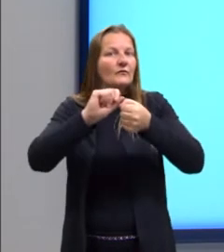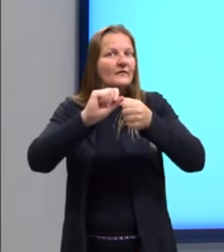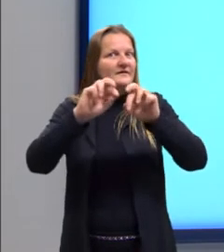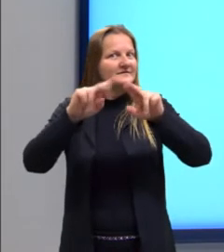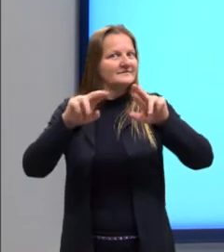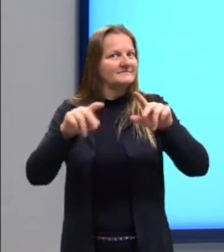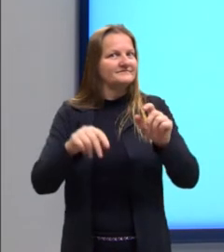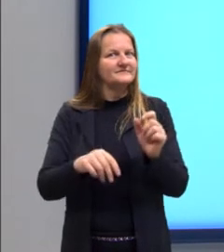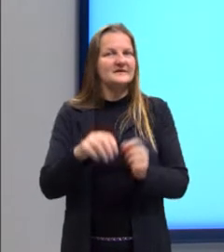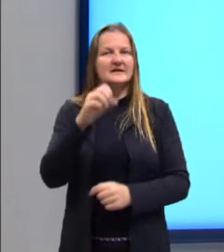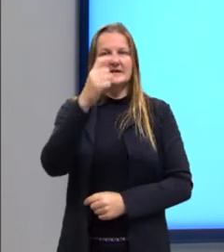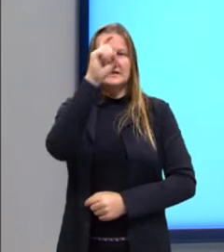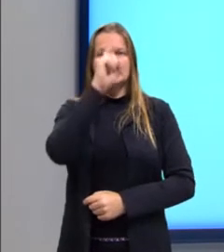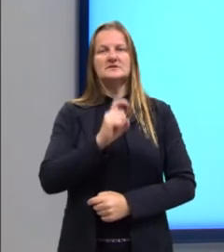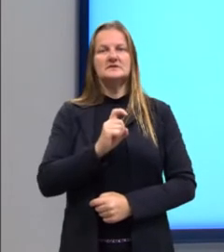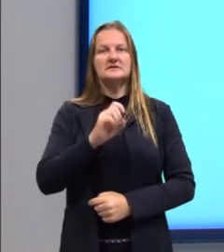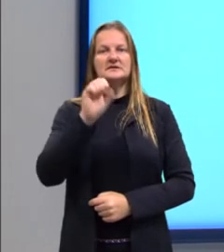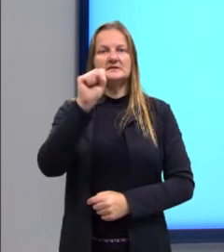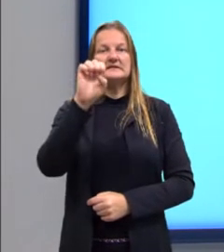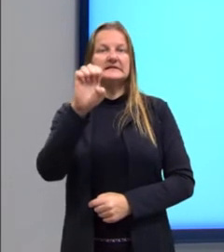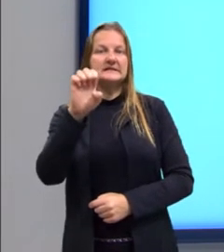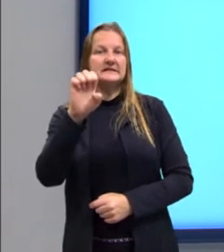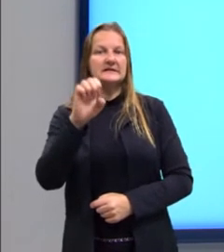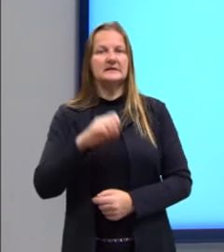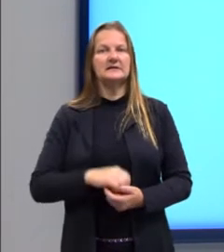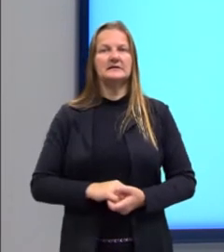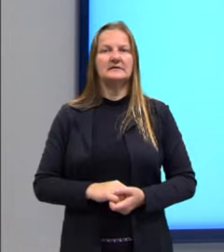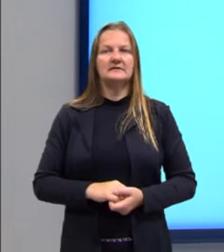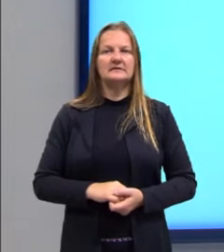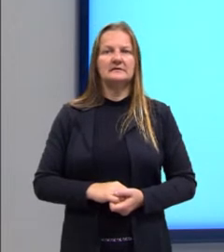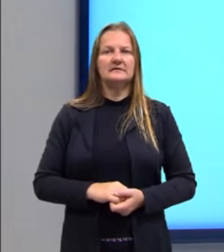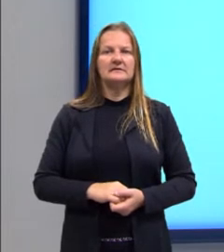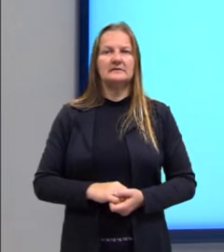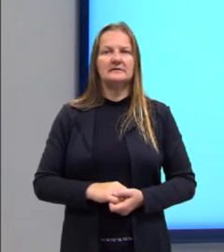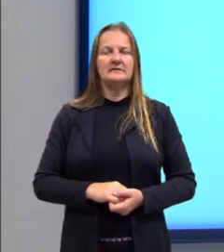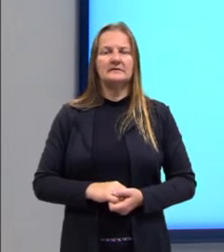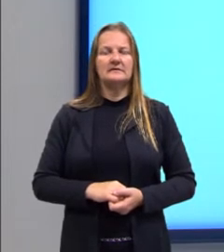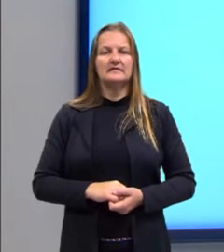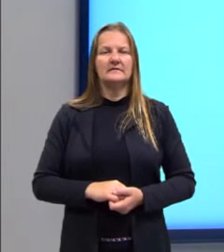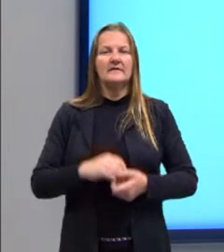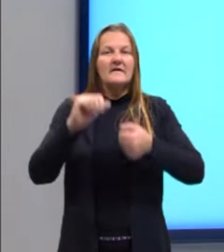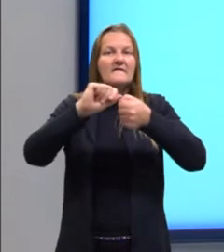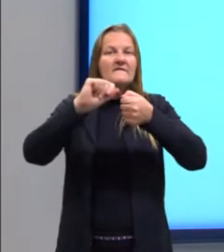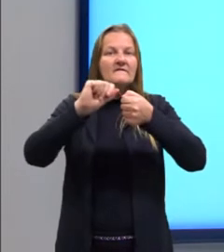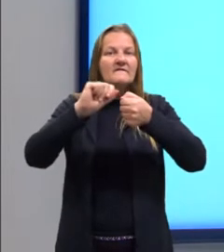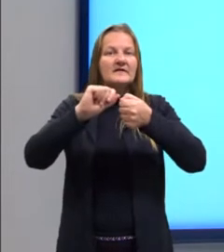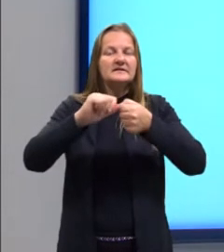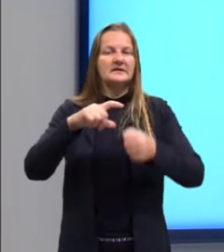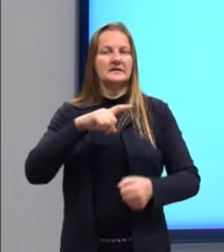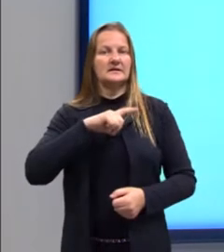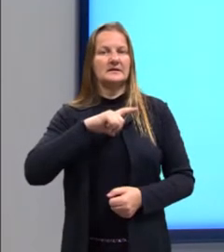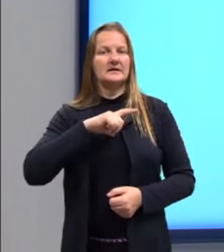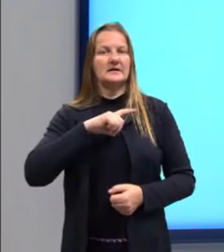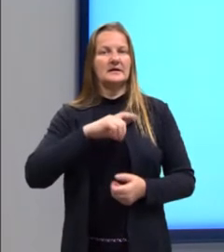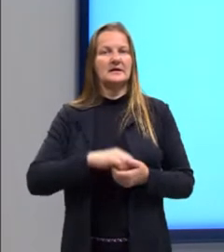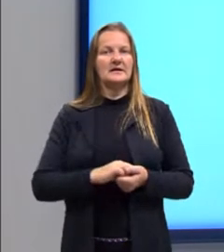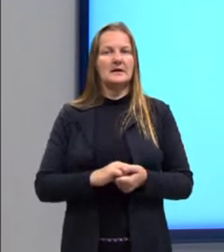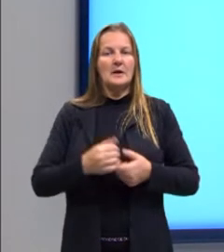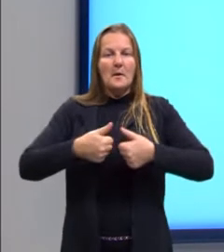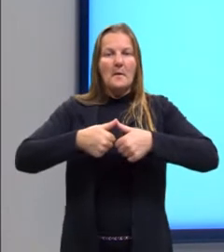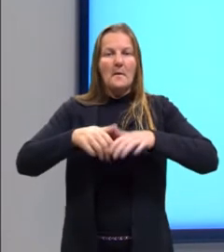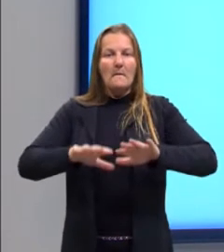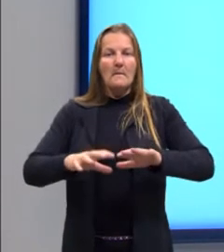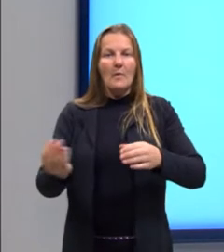Verbo ser, ser. Verbo a ser, as. Tener, ten. Poner,